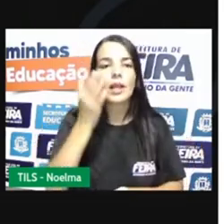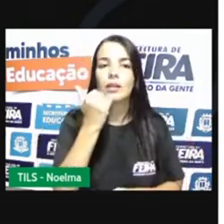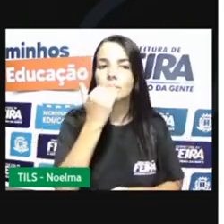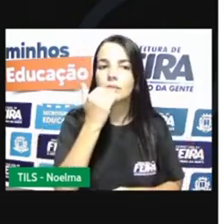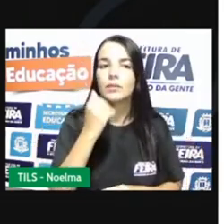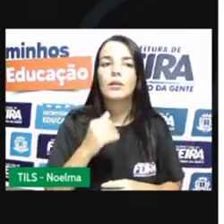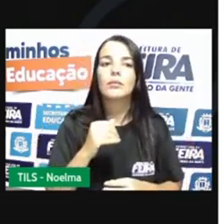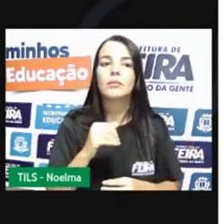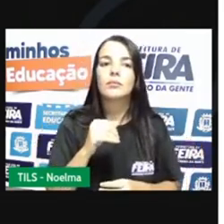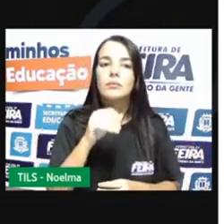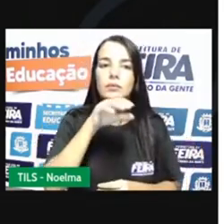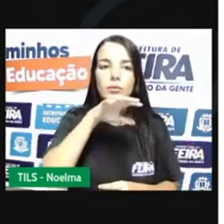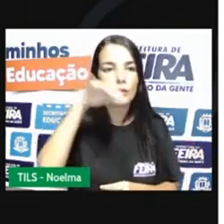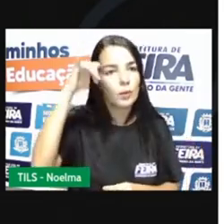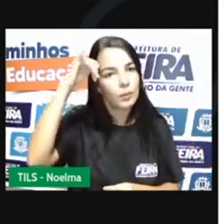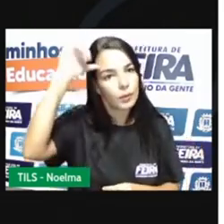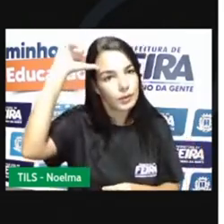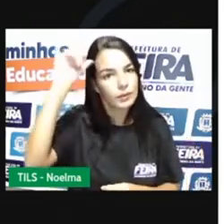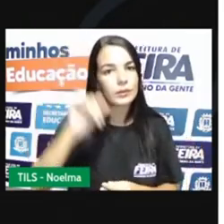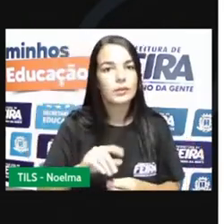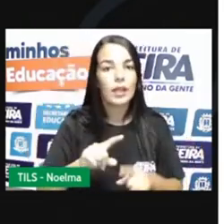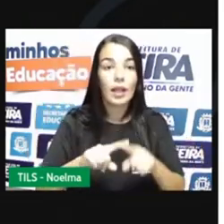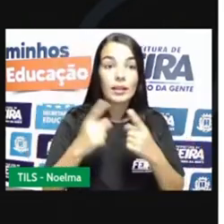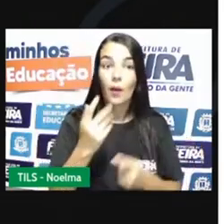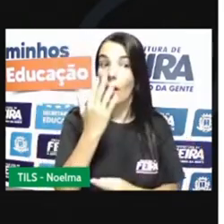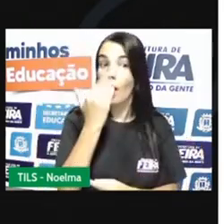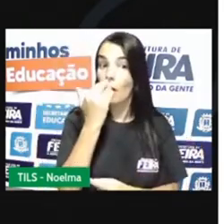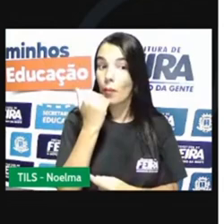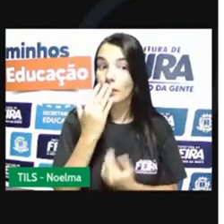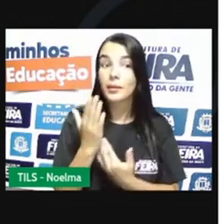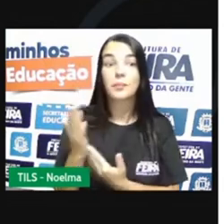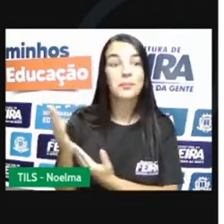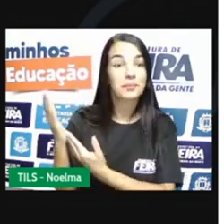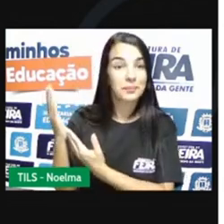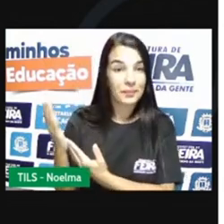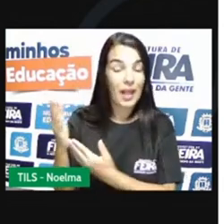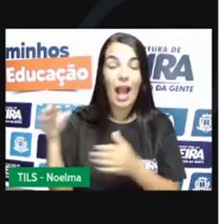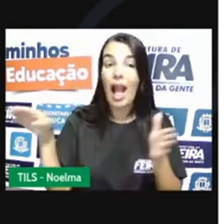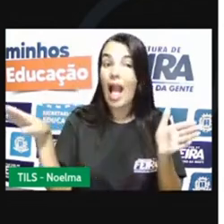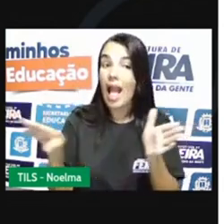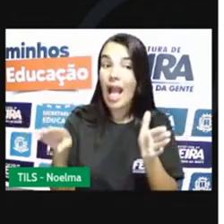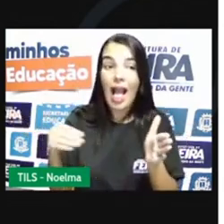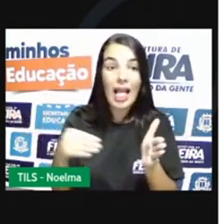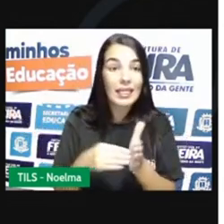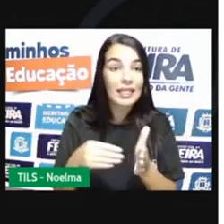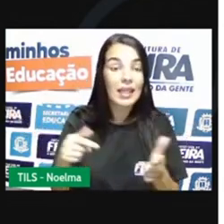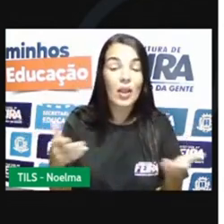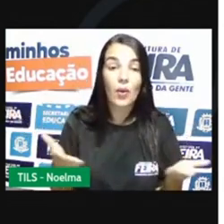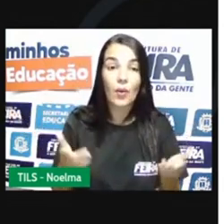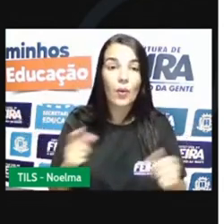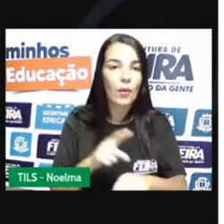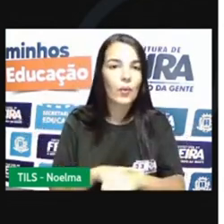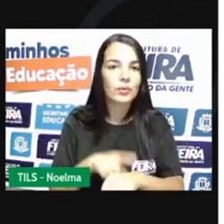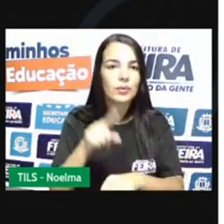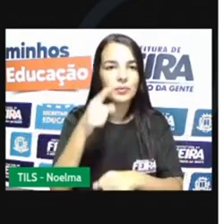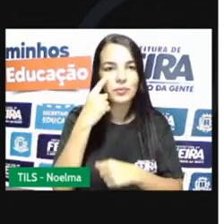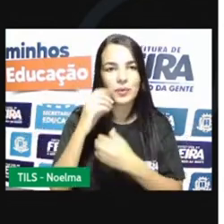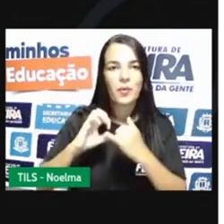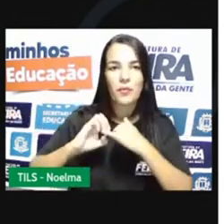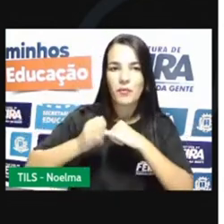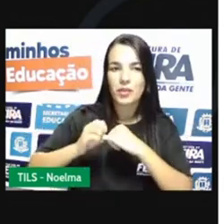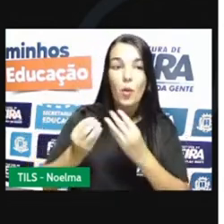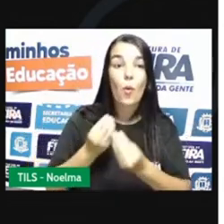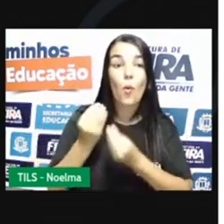visando atender essas necessidades. Na culinária nos influenciam até hoje com seu arroz carreteiro e o feijão